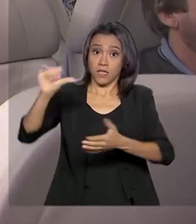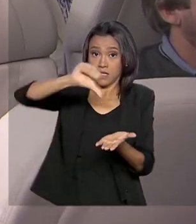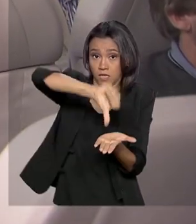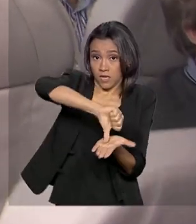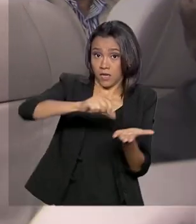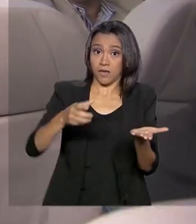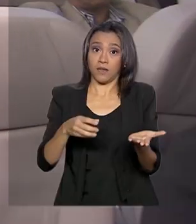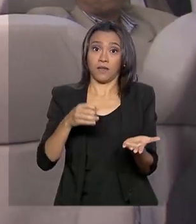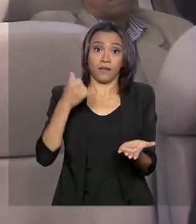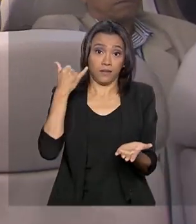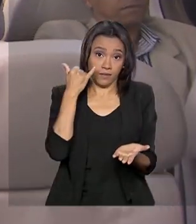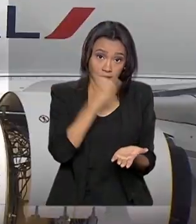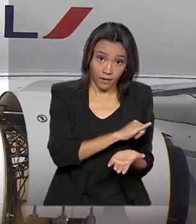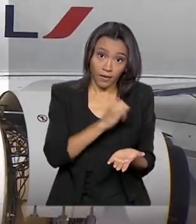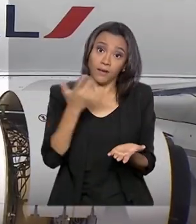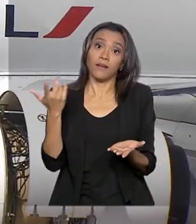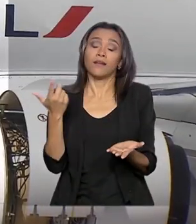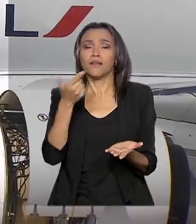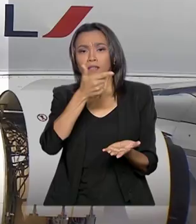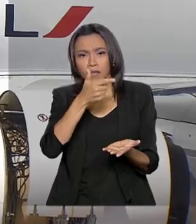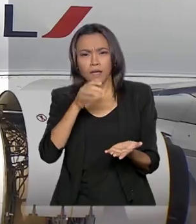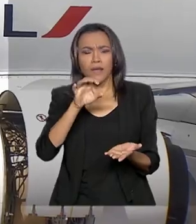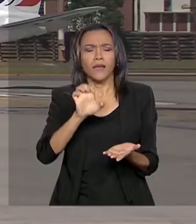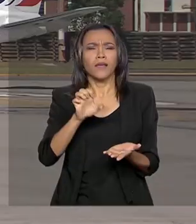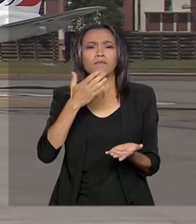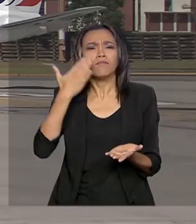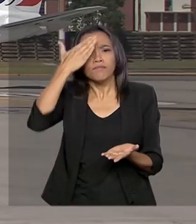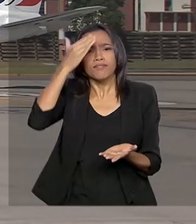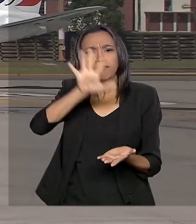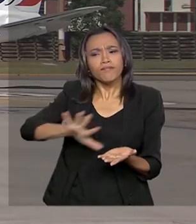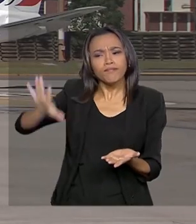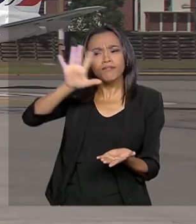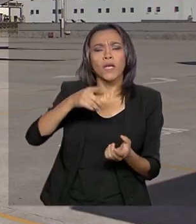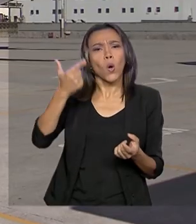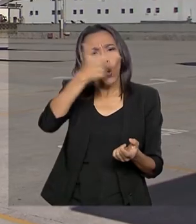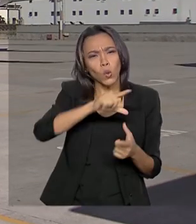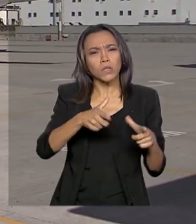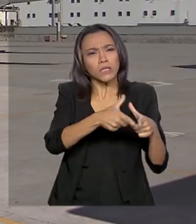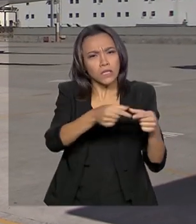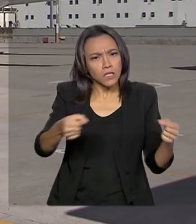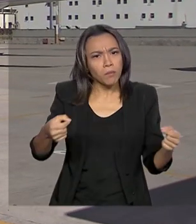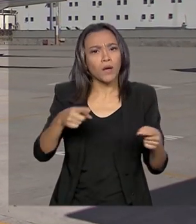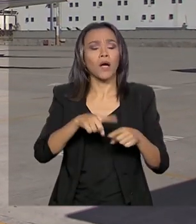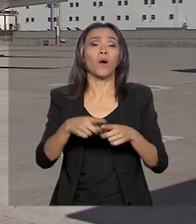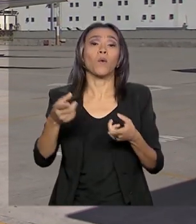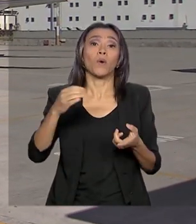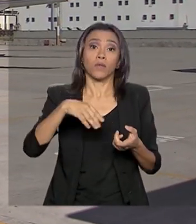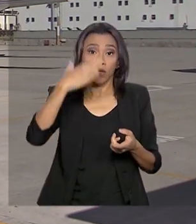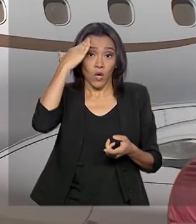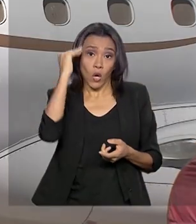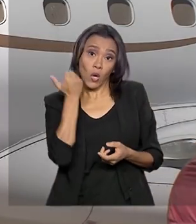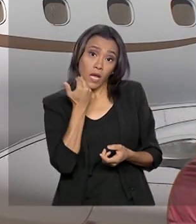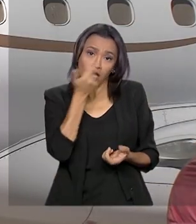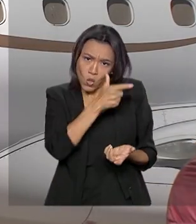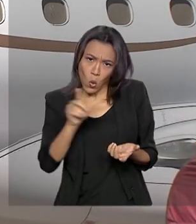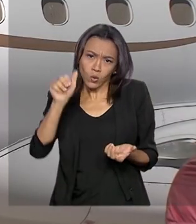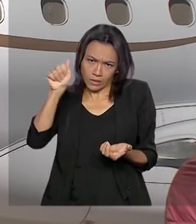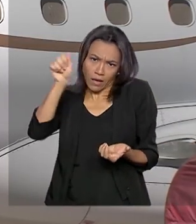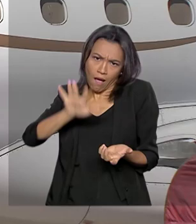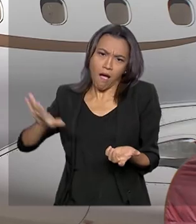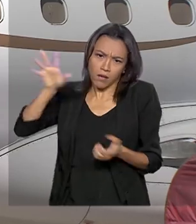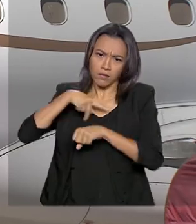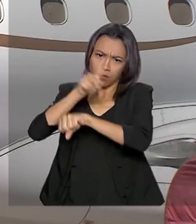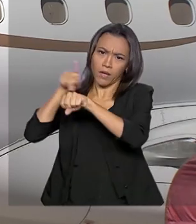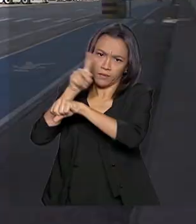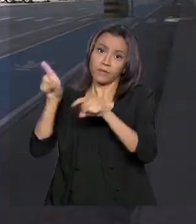a ser critério de alerta. Aí a lista já contava com Japão, Singapura, Coreia do Norte e outros países asiáticos, além, é claro,